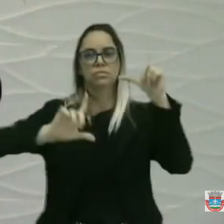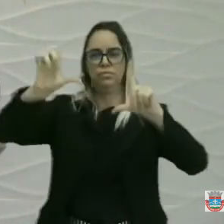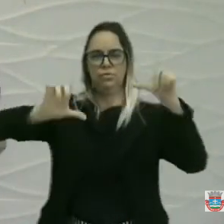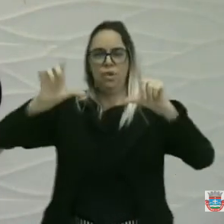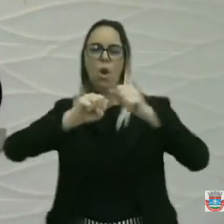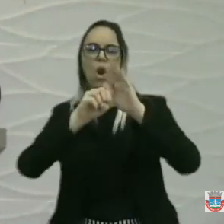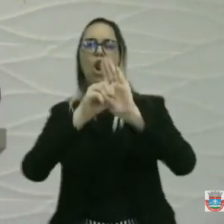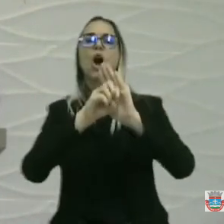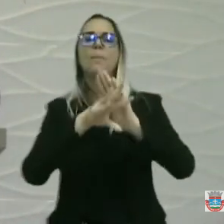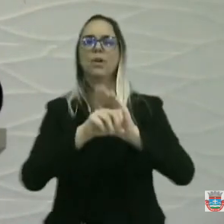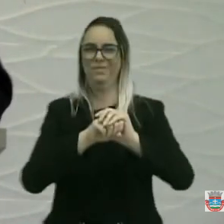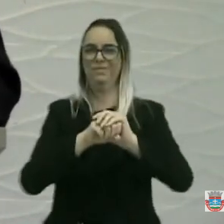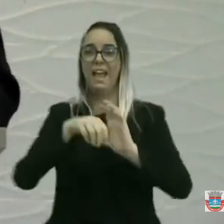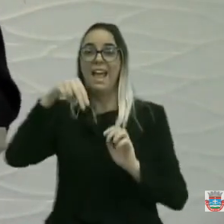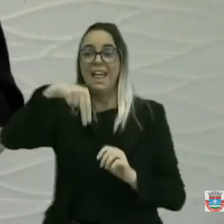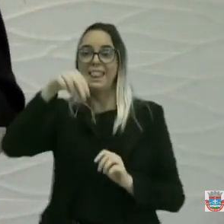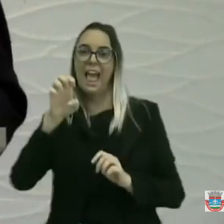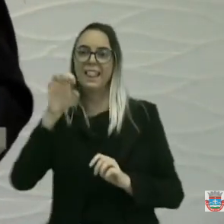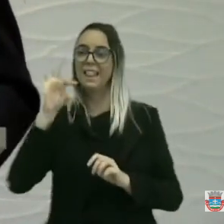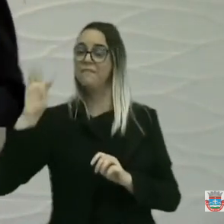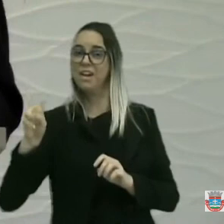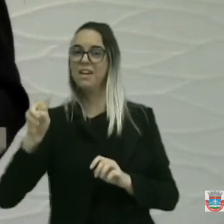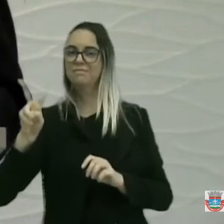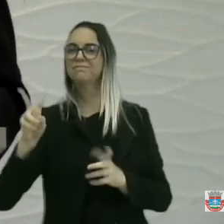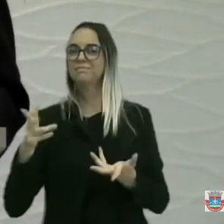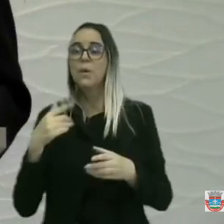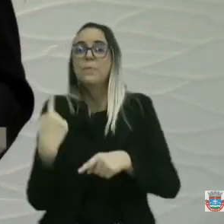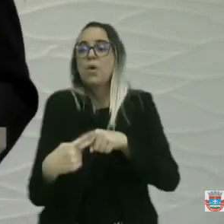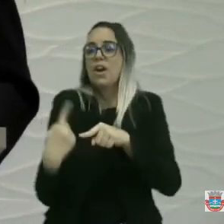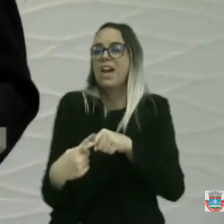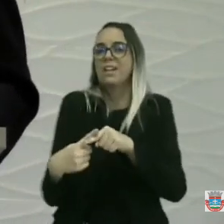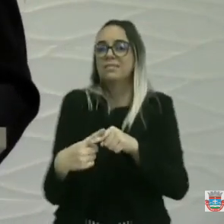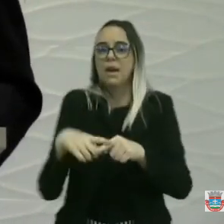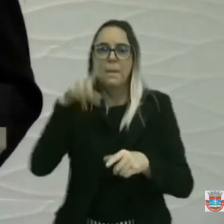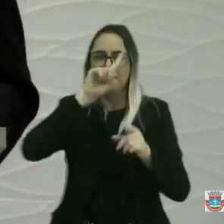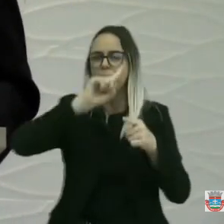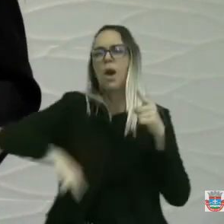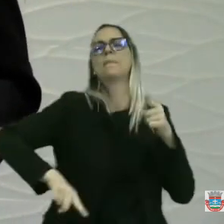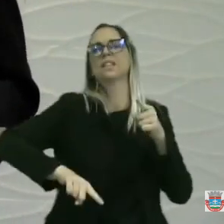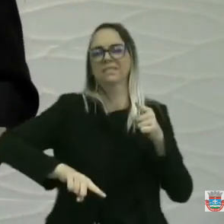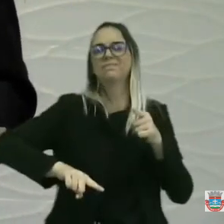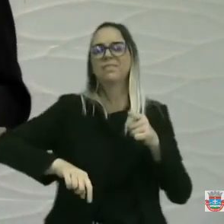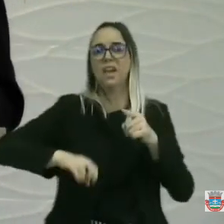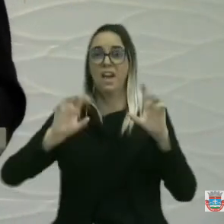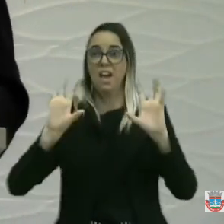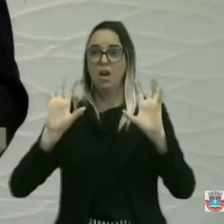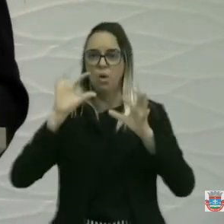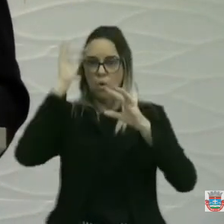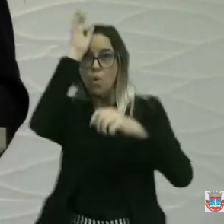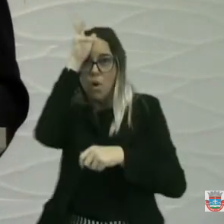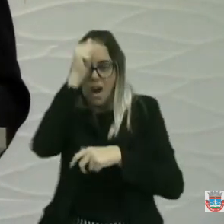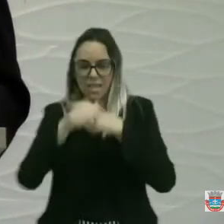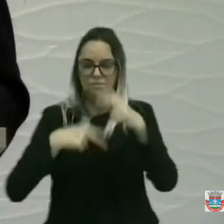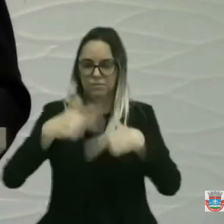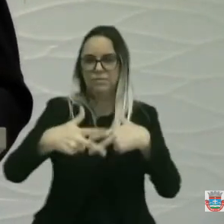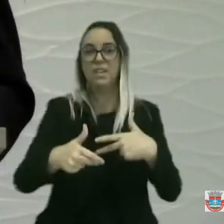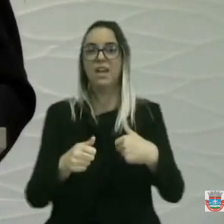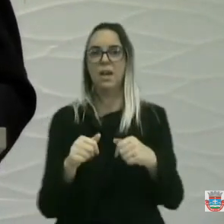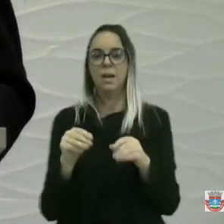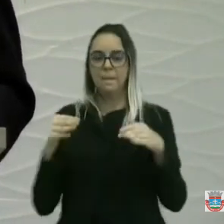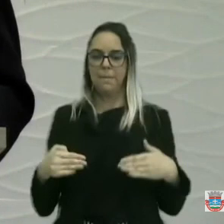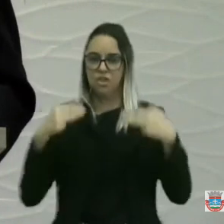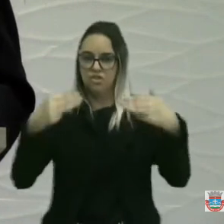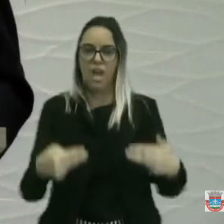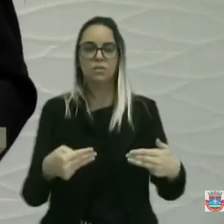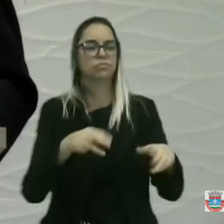porque estava proibida a corrida da galinha. Ministério da Agricultura, Proibiu